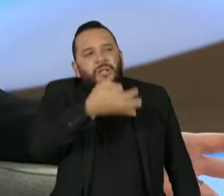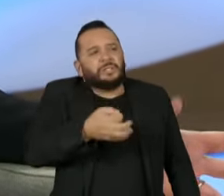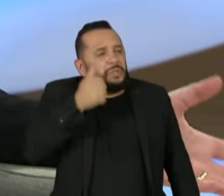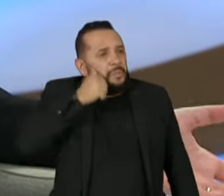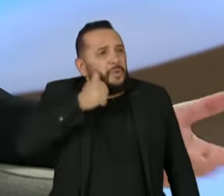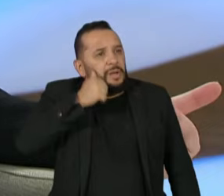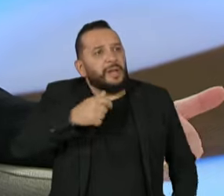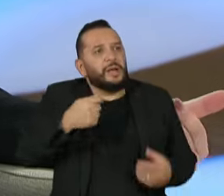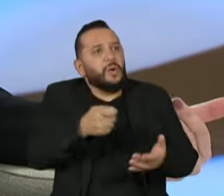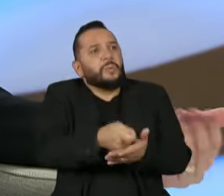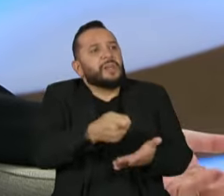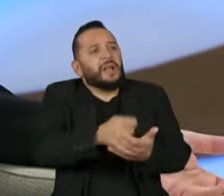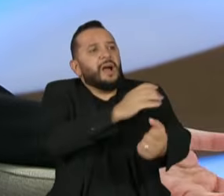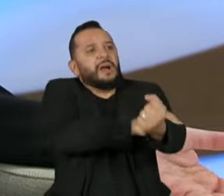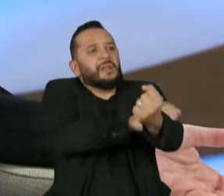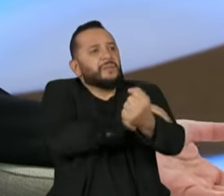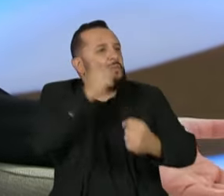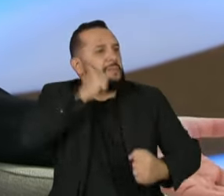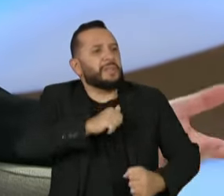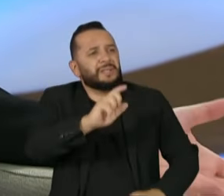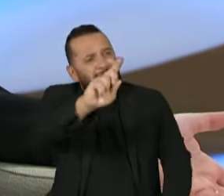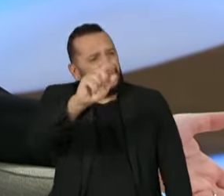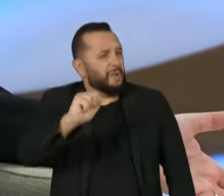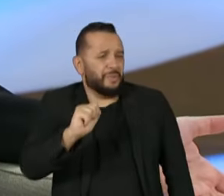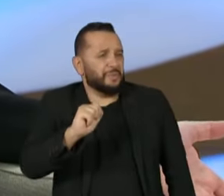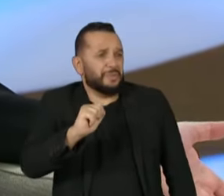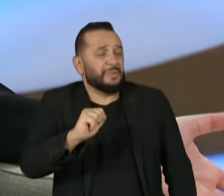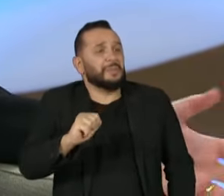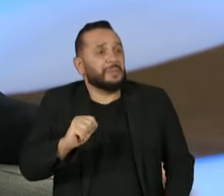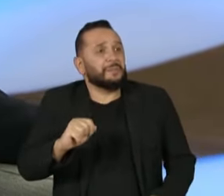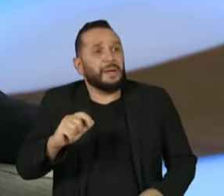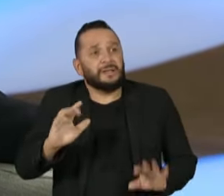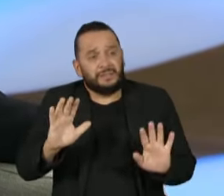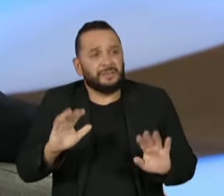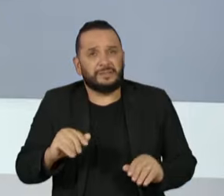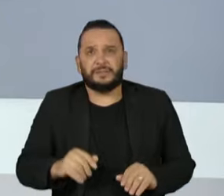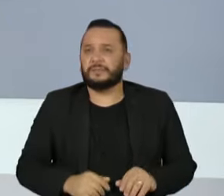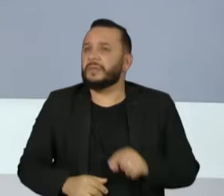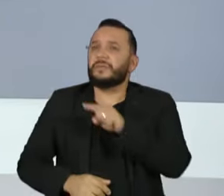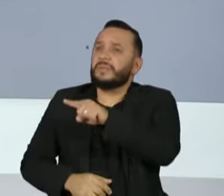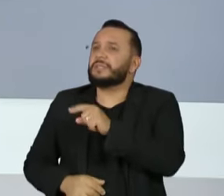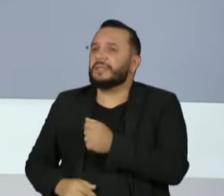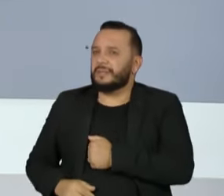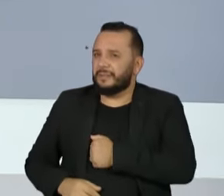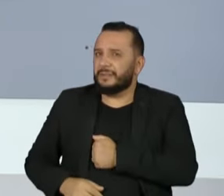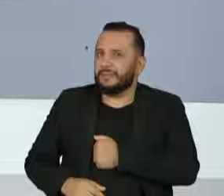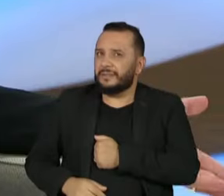ser feminista. Tem mulher que não se enxerga como feminista, embora seja. A senhora, por exemplo.